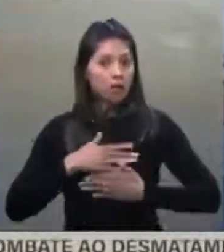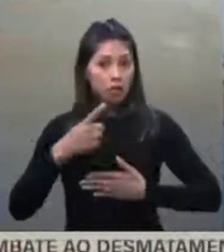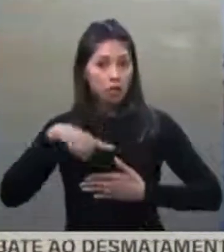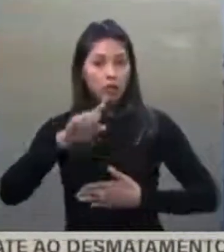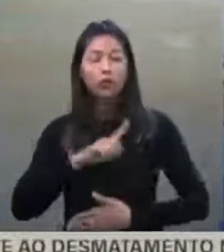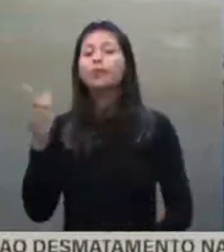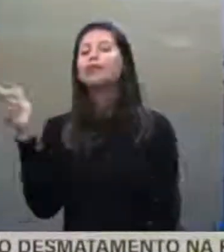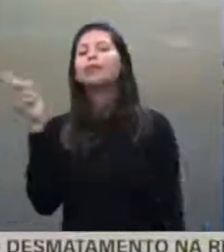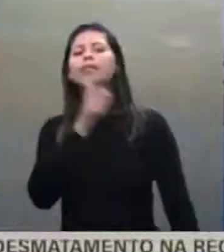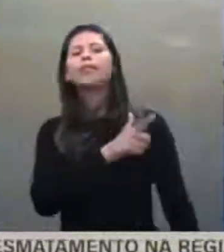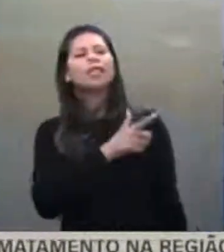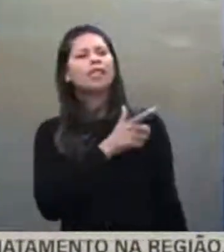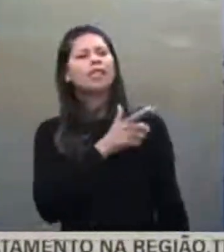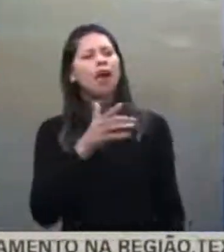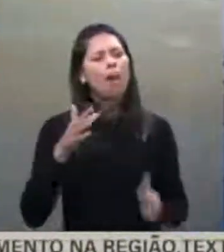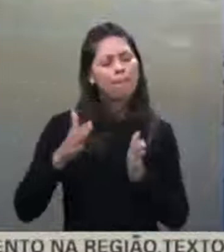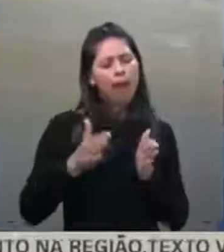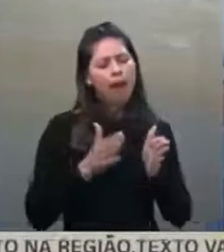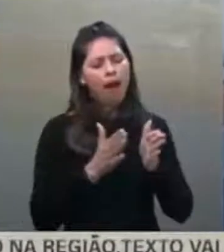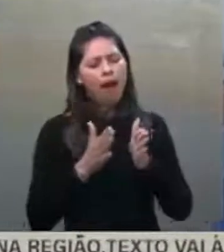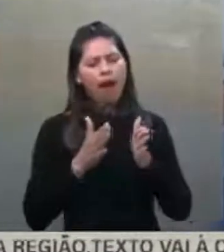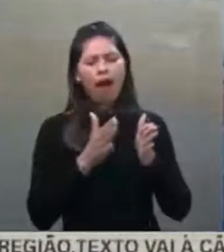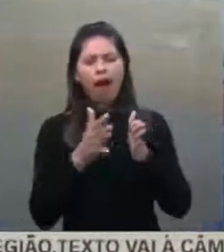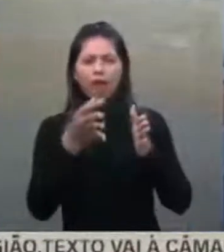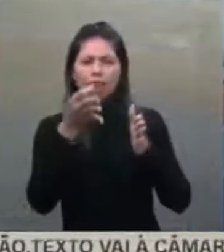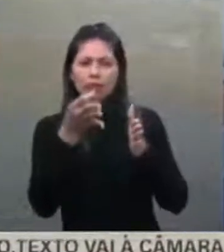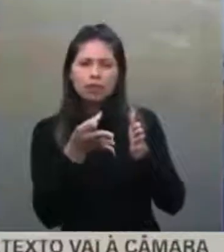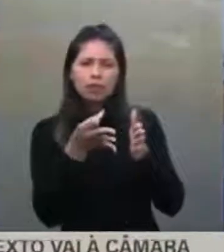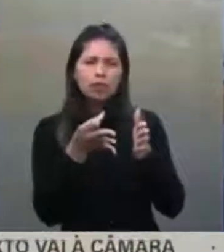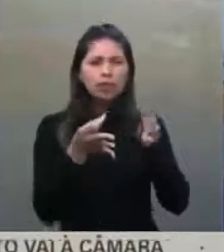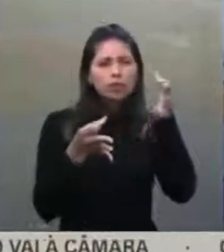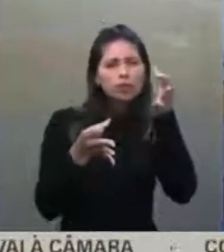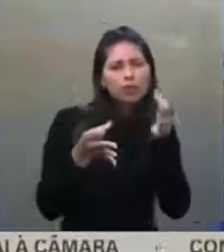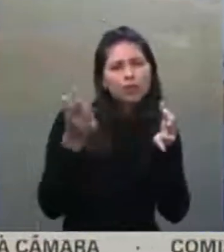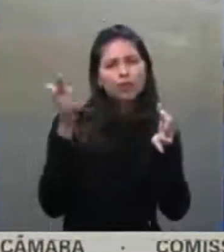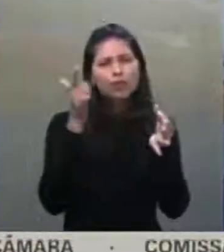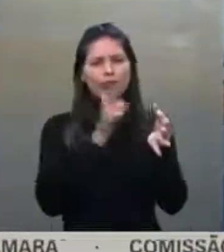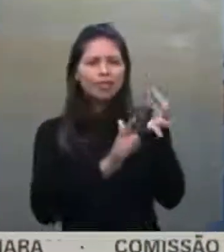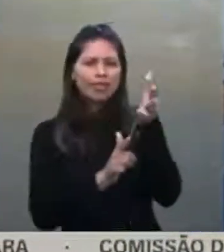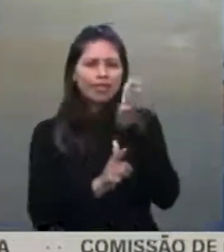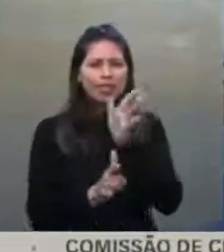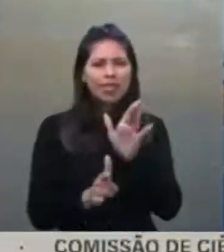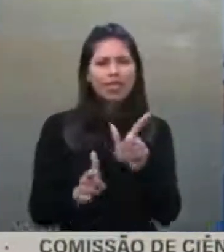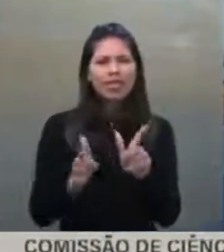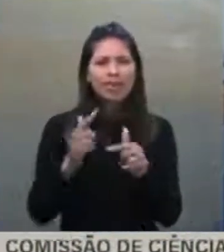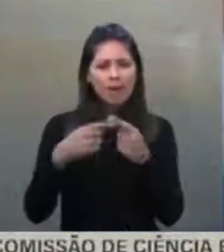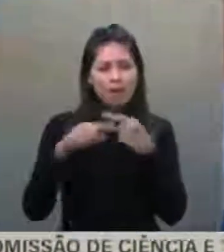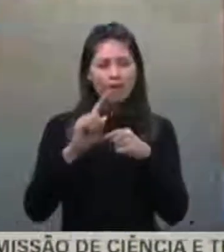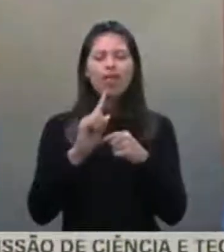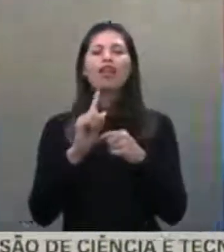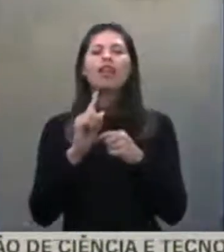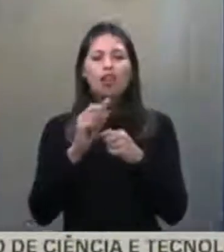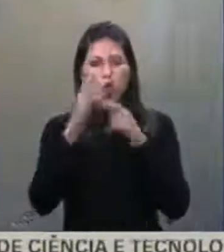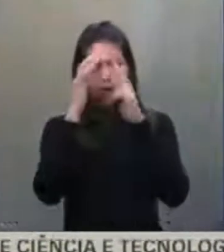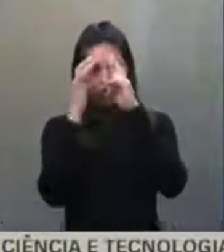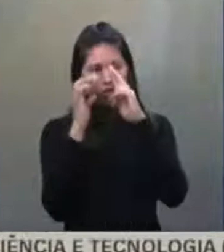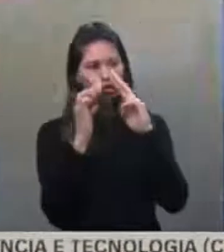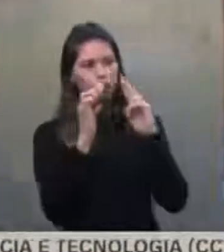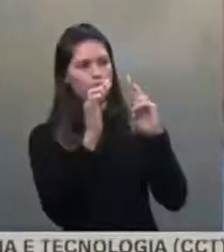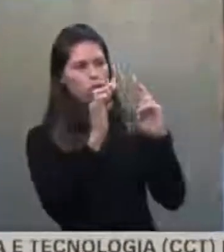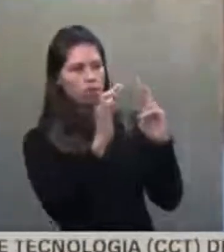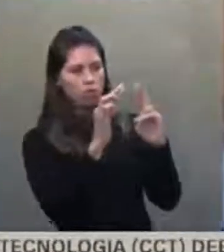um caminho de civilidade, um caminho de respeito.